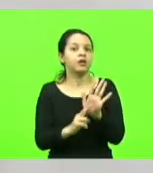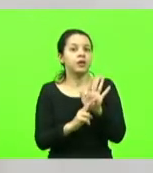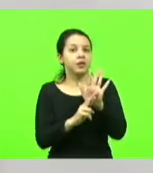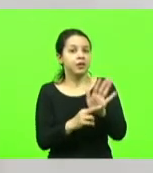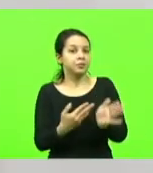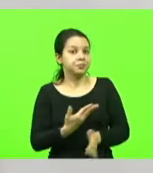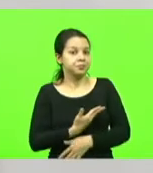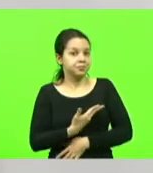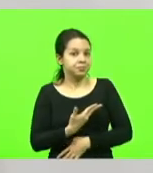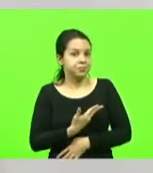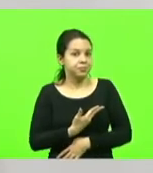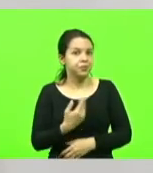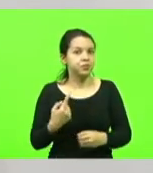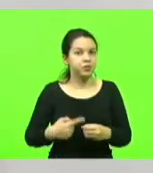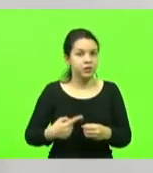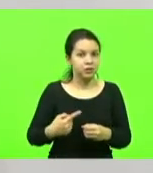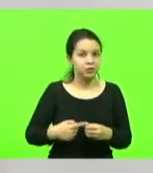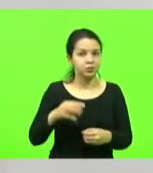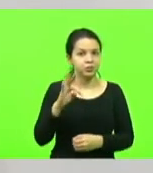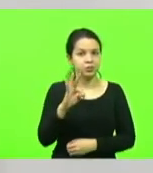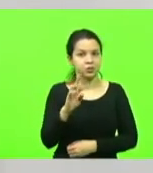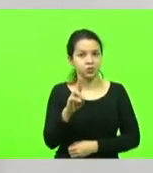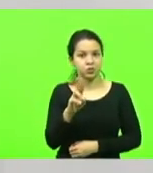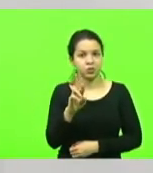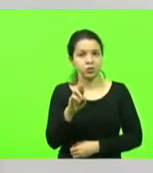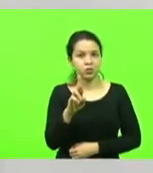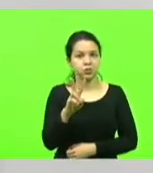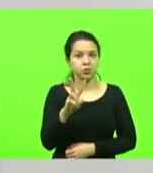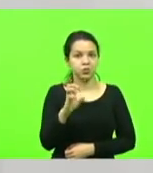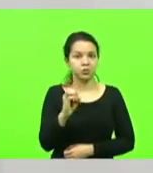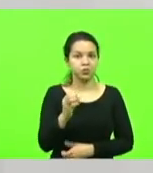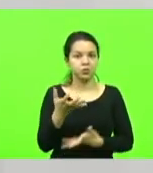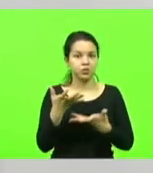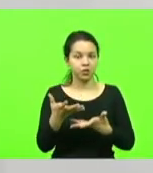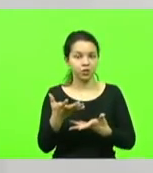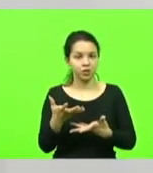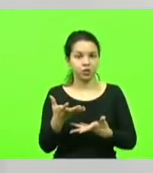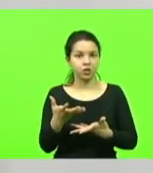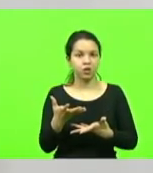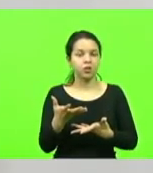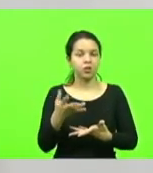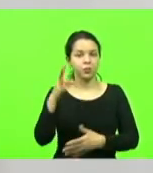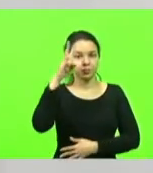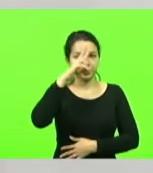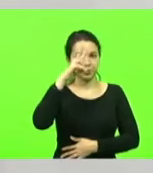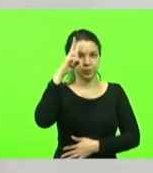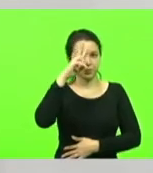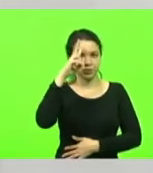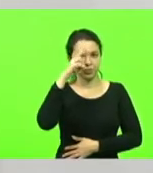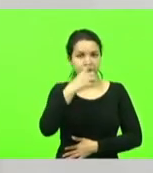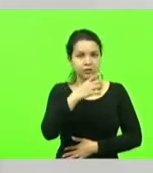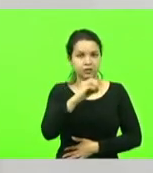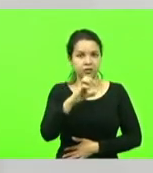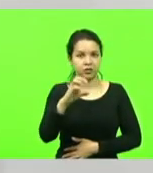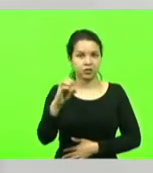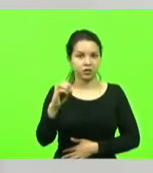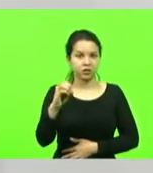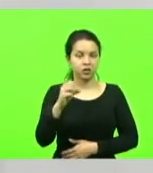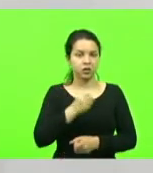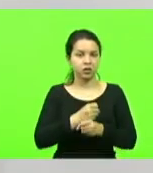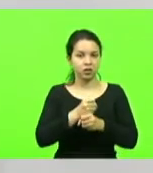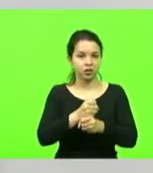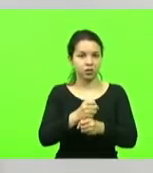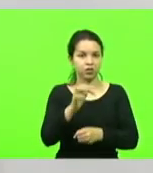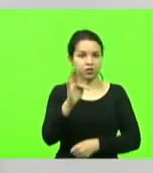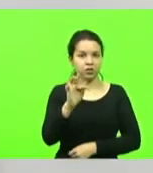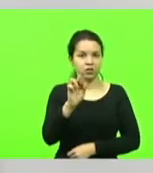município de Turvo, fazer aqui uma alusão ao centenário do Frei Egídio Monsini no Brasil.